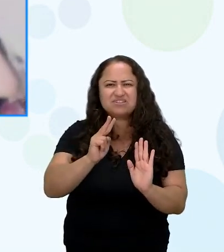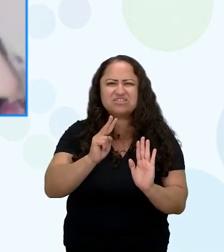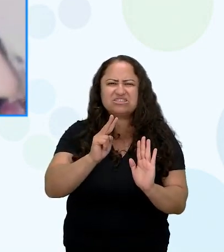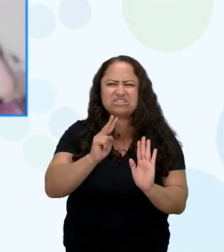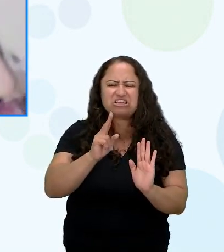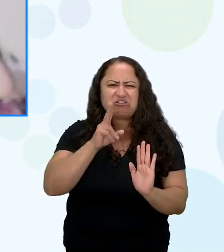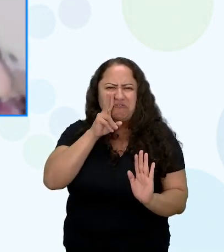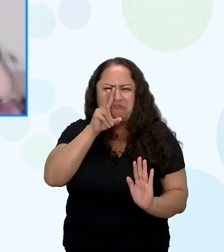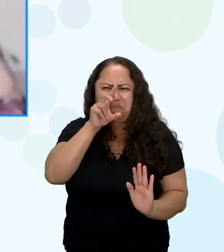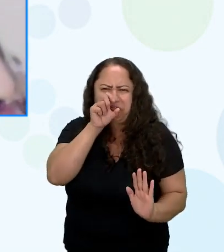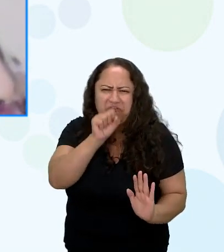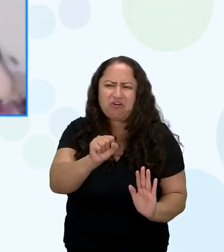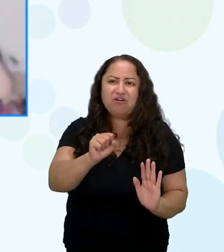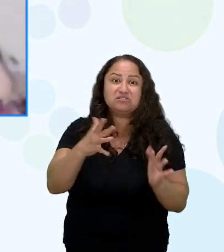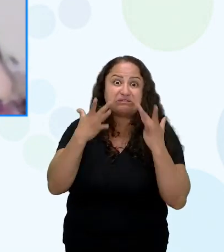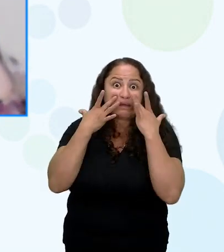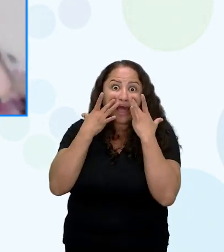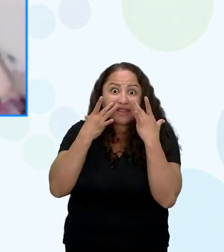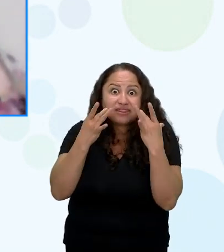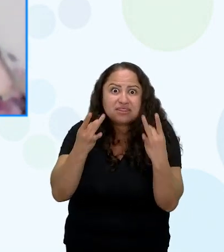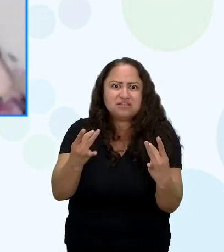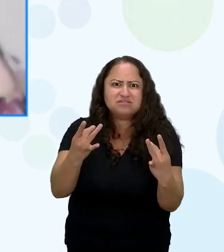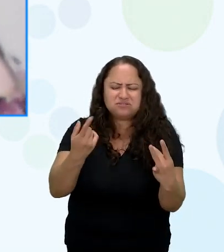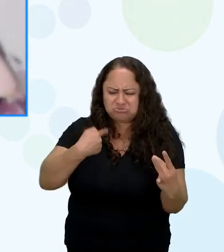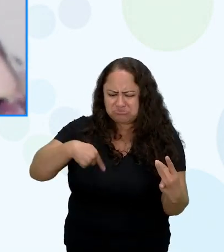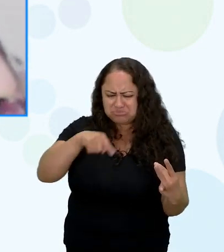chamativo deixa a gente assim